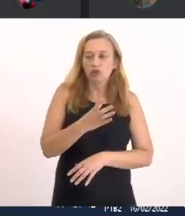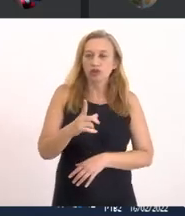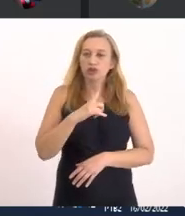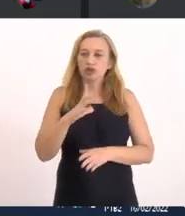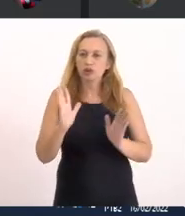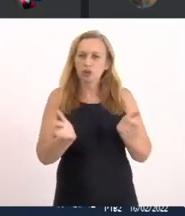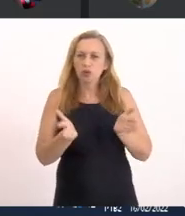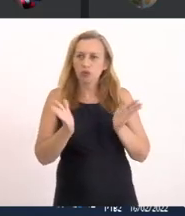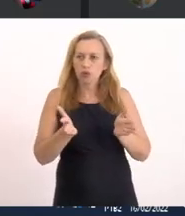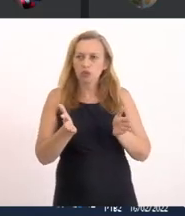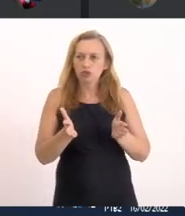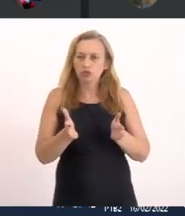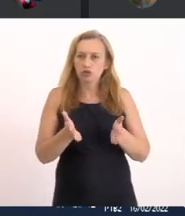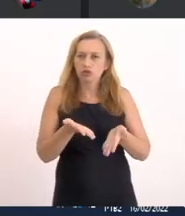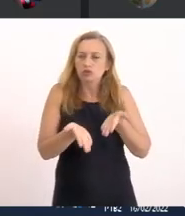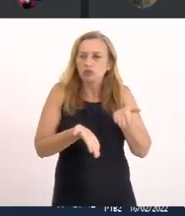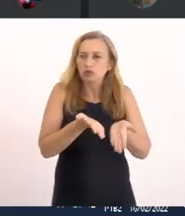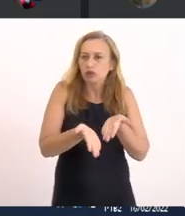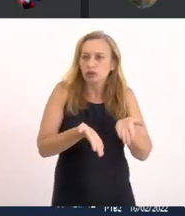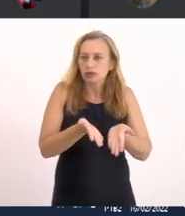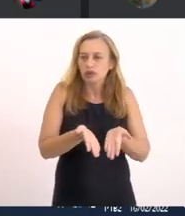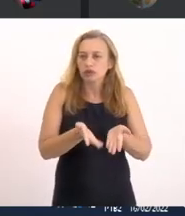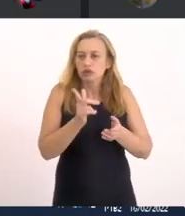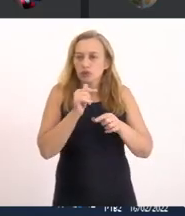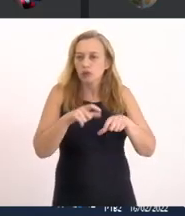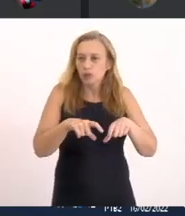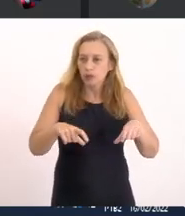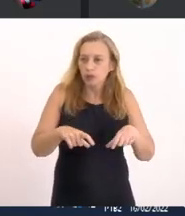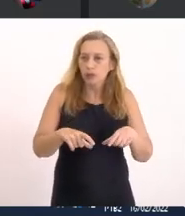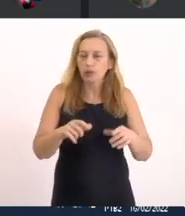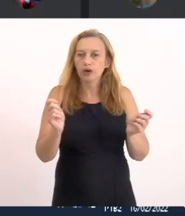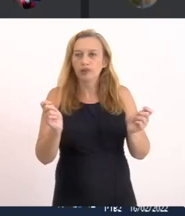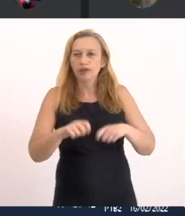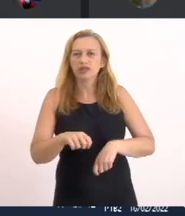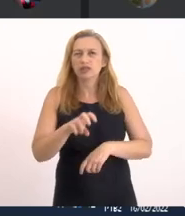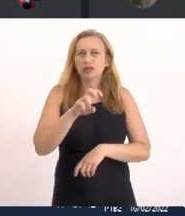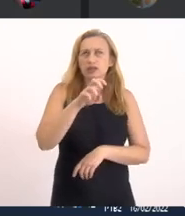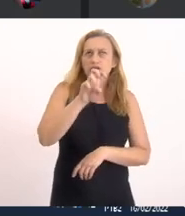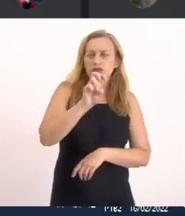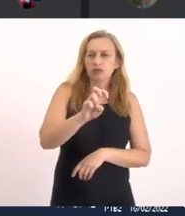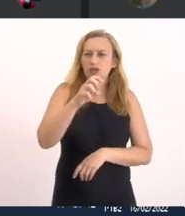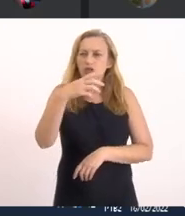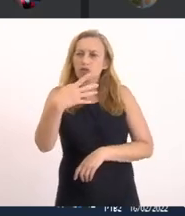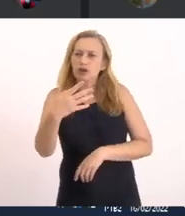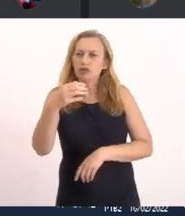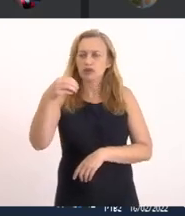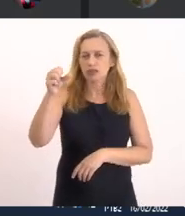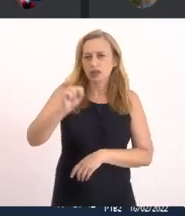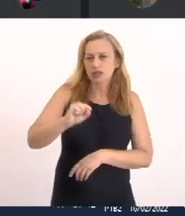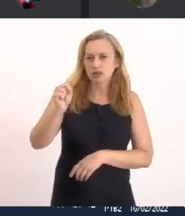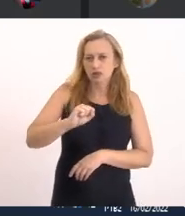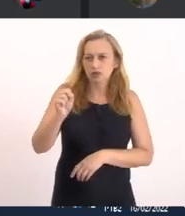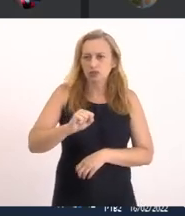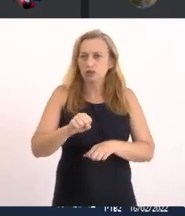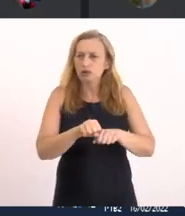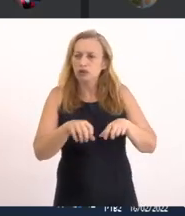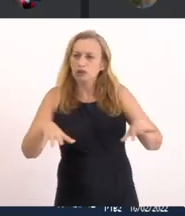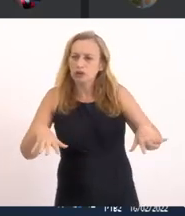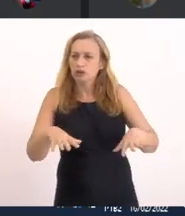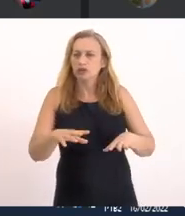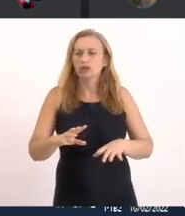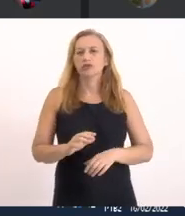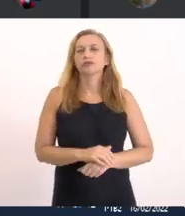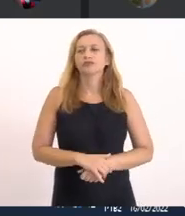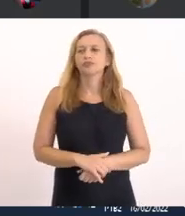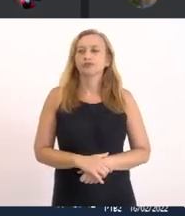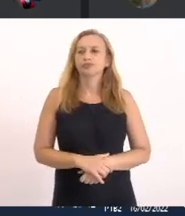Em tratamento de esgotos E ela é uma Ete Que tem capacidade máxima De 54 litros por segundo Então foi uma Ete ampliada Quase que triplicada A vazão